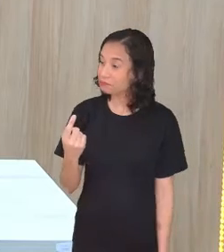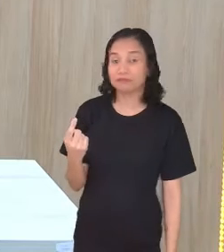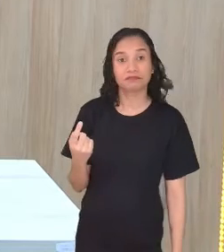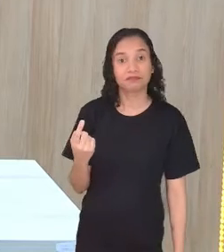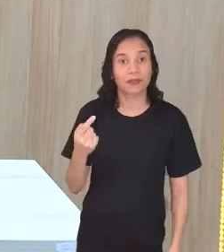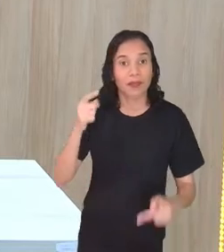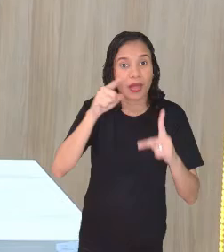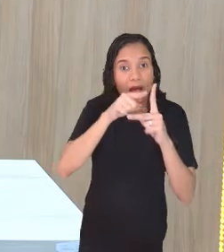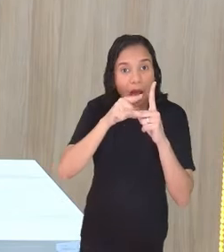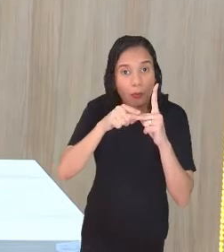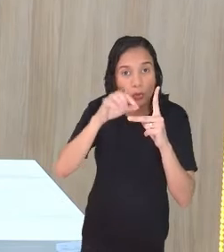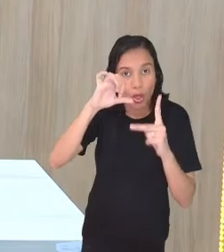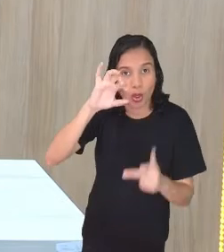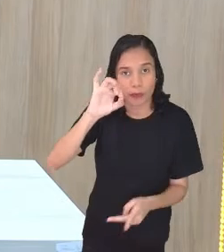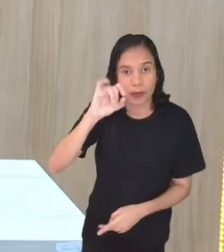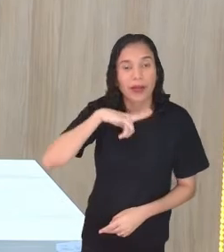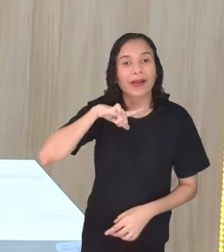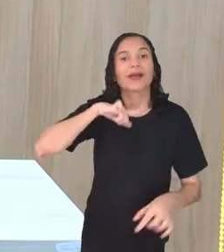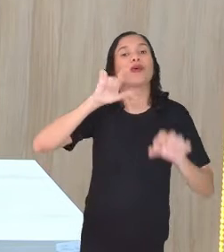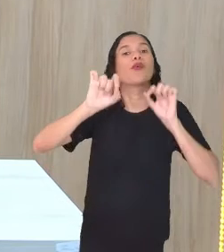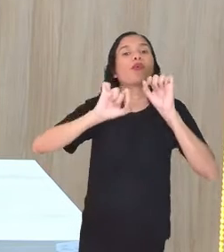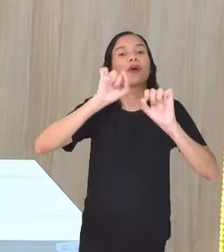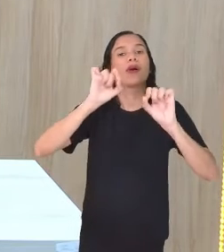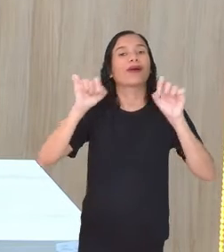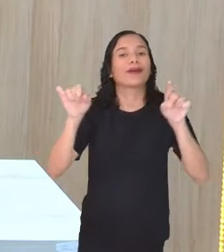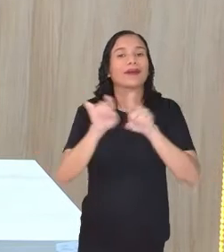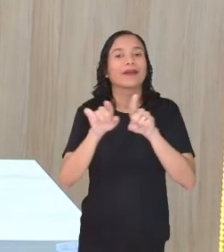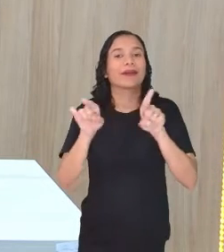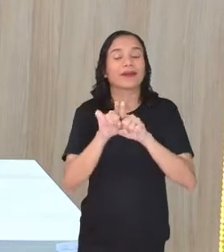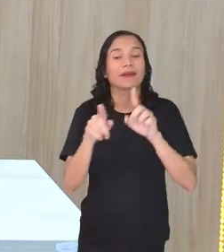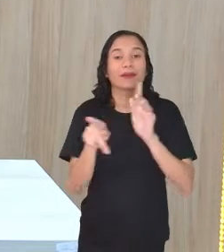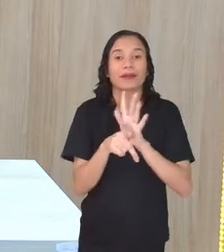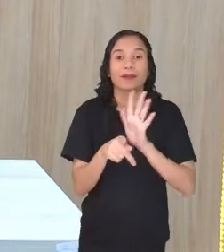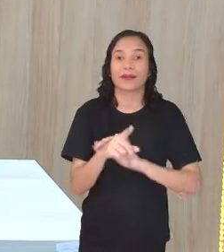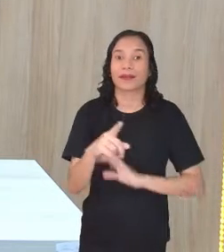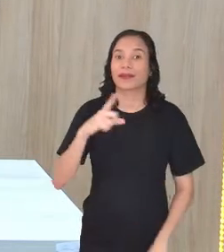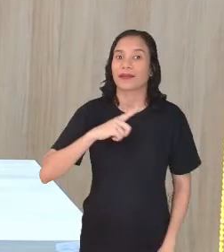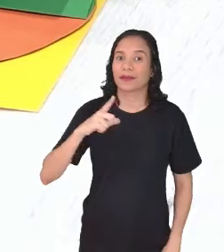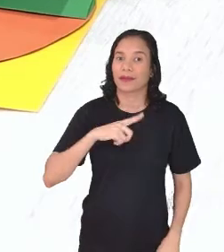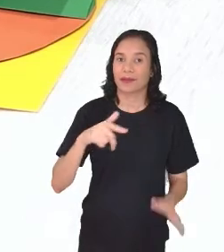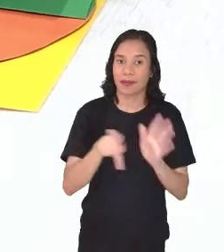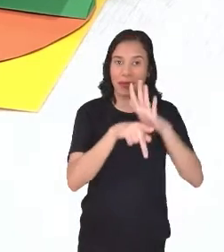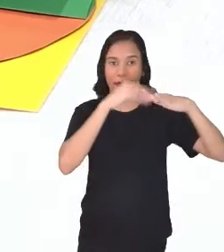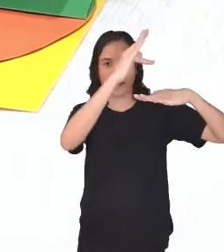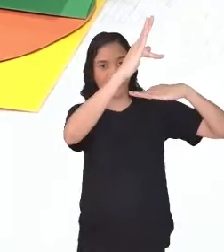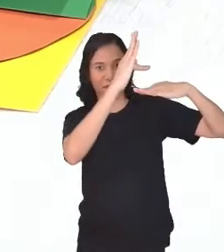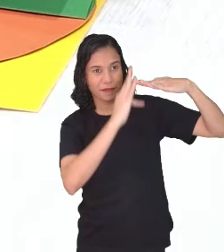Sabe o que é que tem aí também? Aí tem fração.